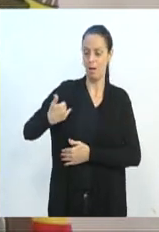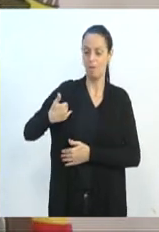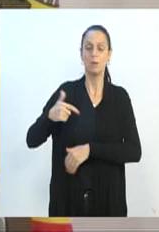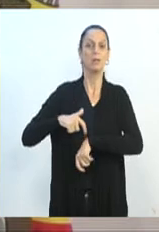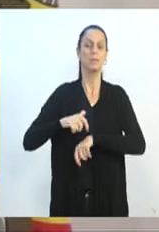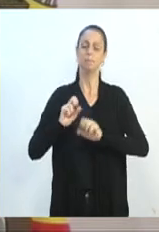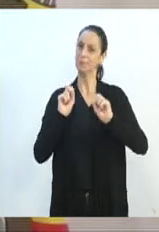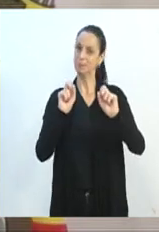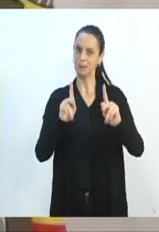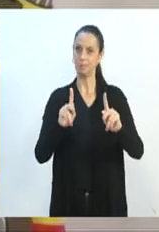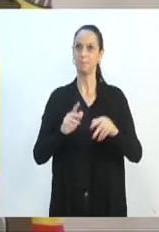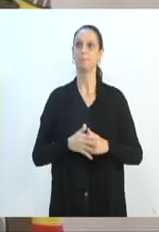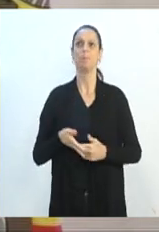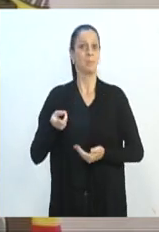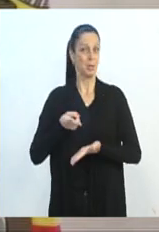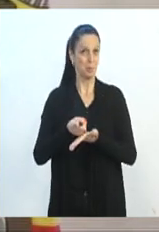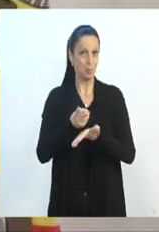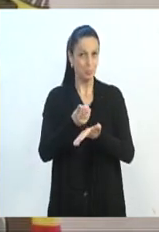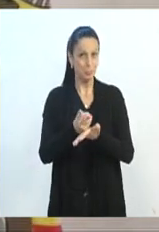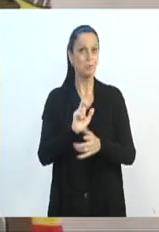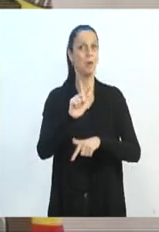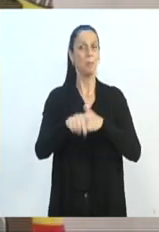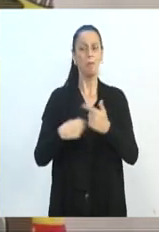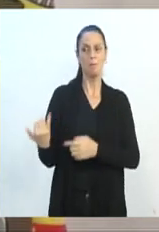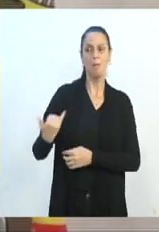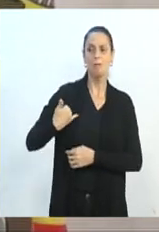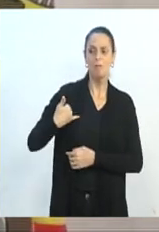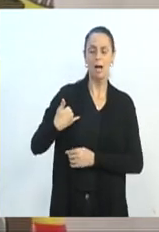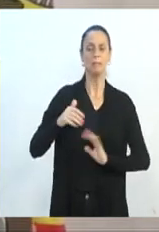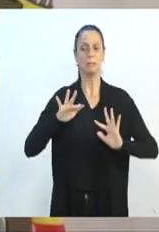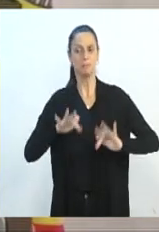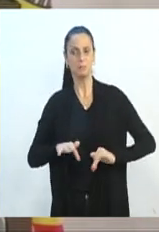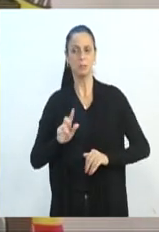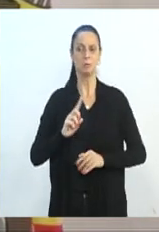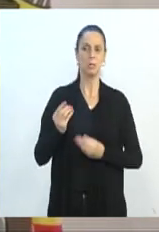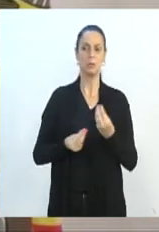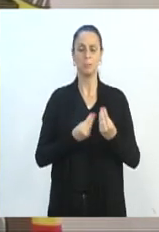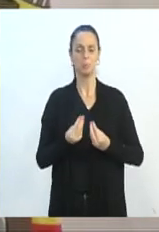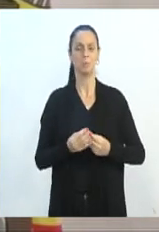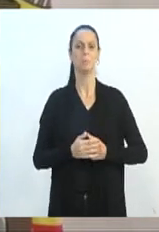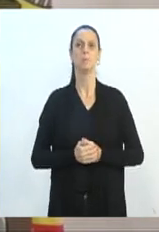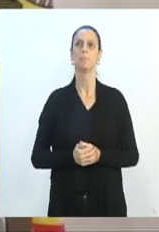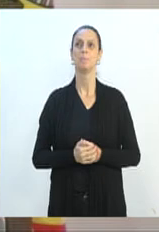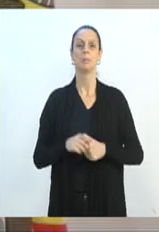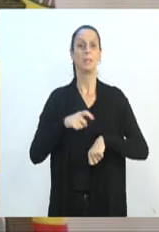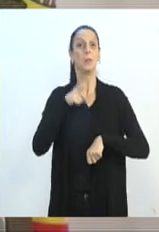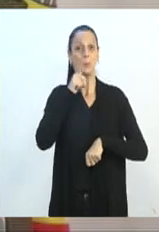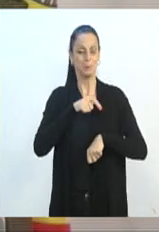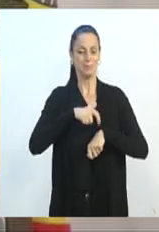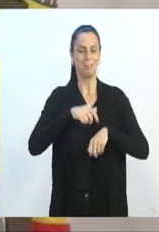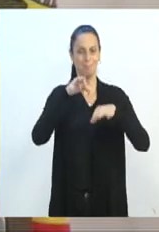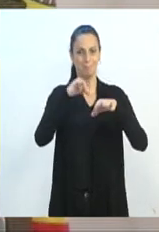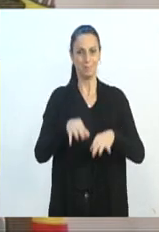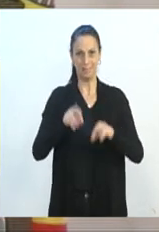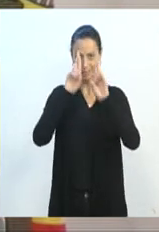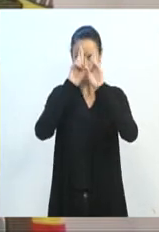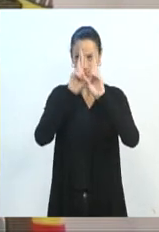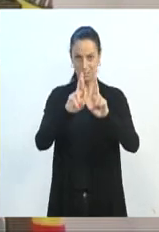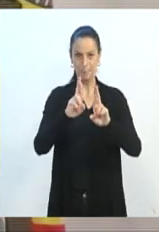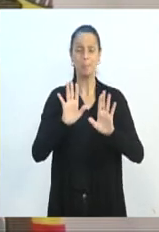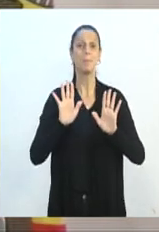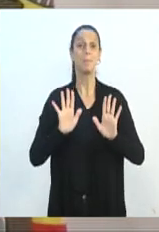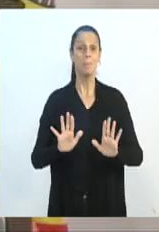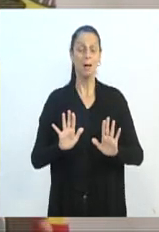qualquer forma, a gente vai continuando, depois só dá um toque para chegar ao tempo certo. Enfim, mas aqui,